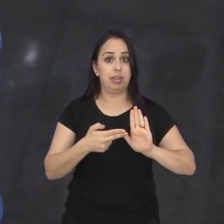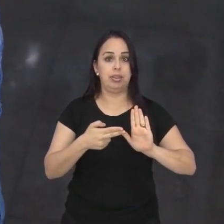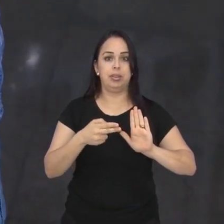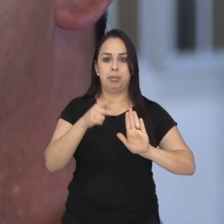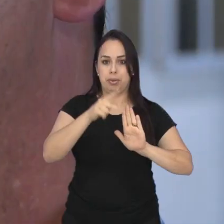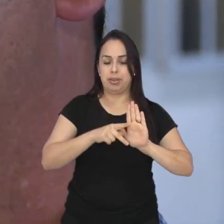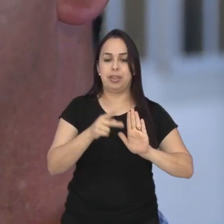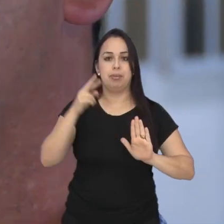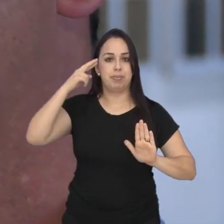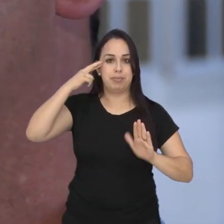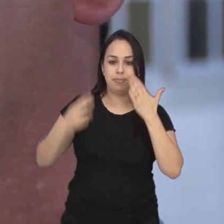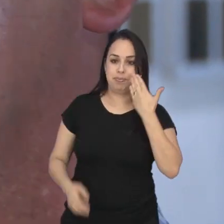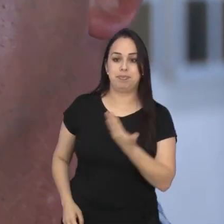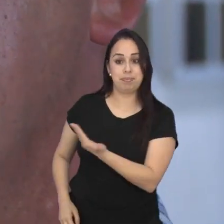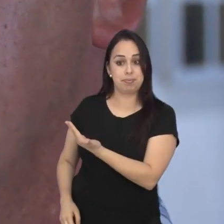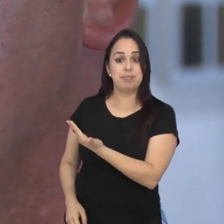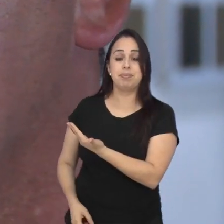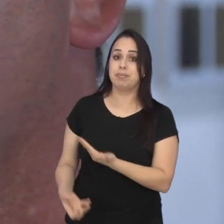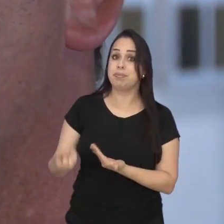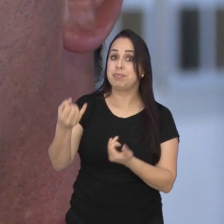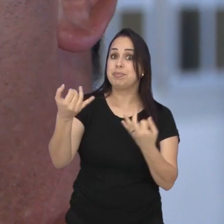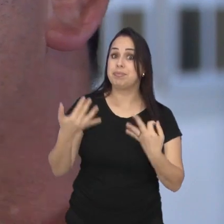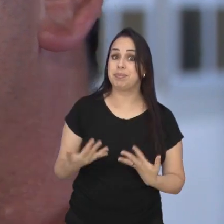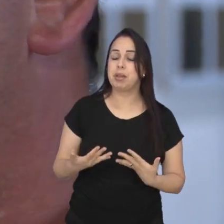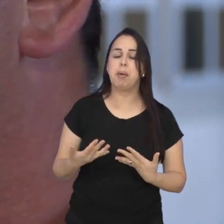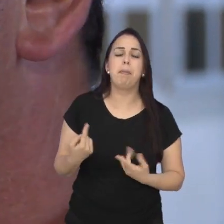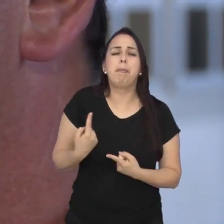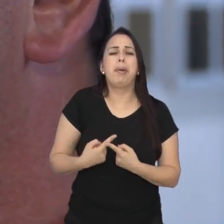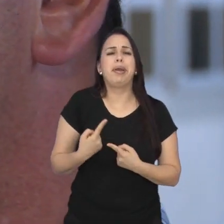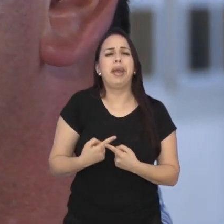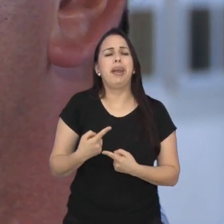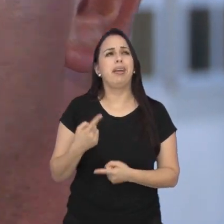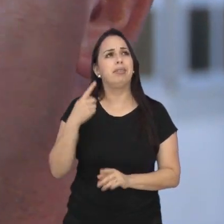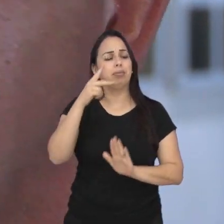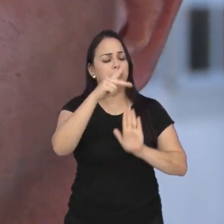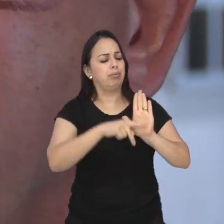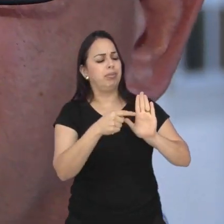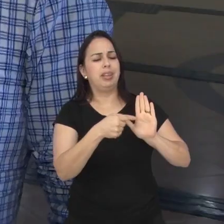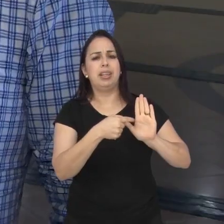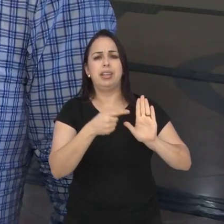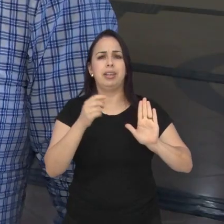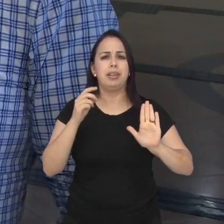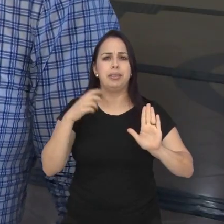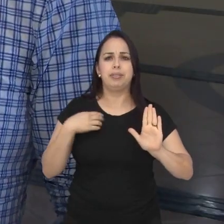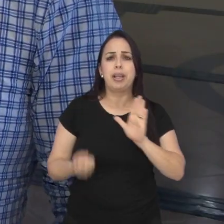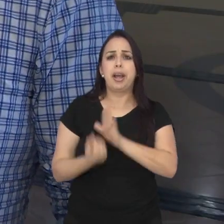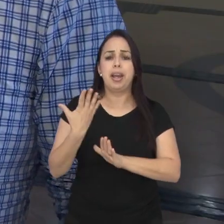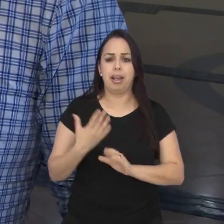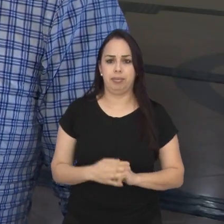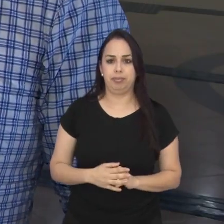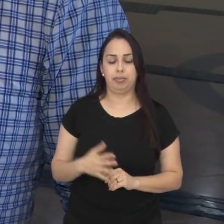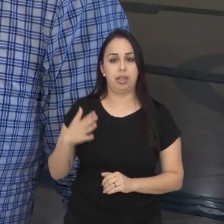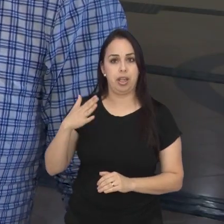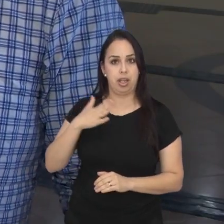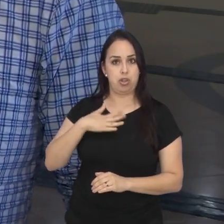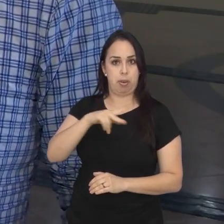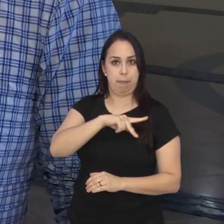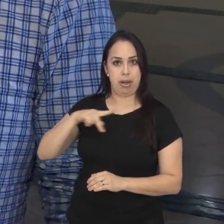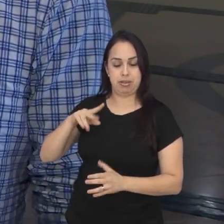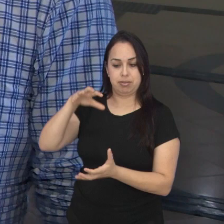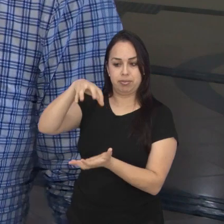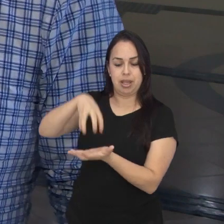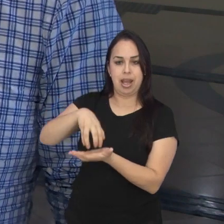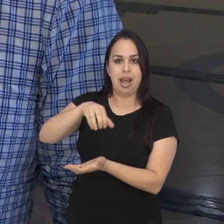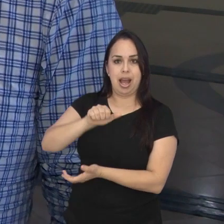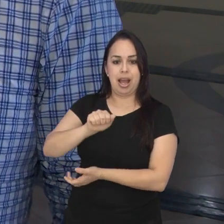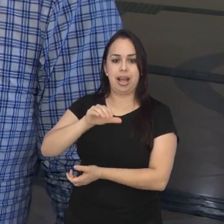Tramitação, Rogério da Acazem, explica por que decidiu criar o programa. Eu presidi uma entidade, a Acazem, por